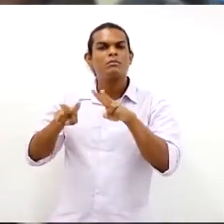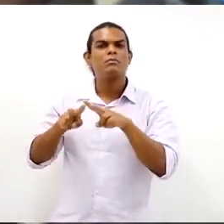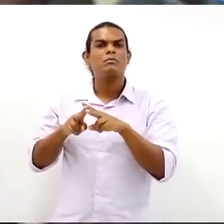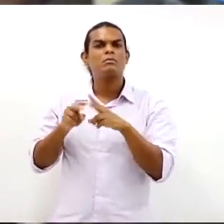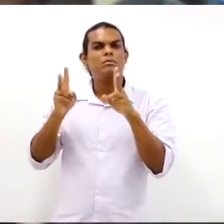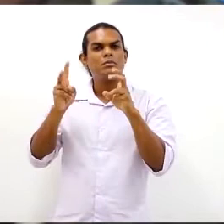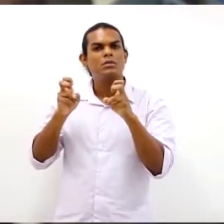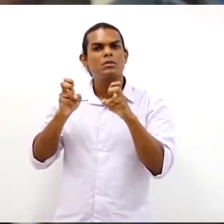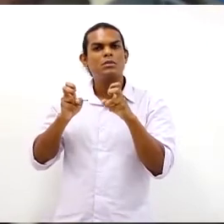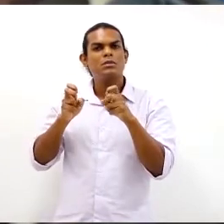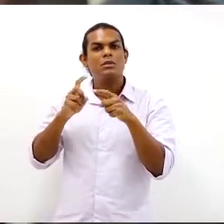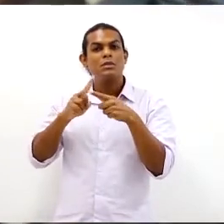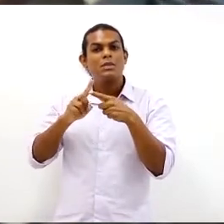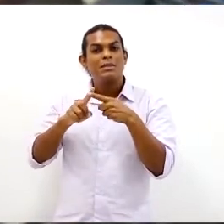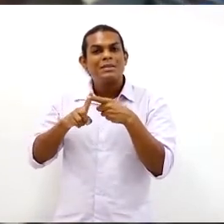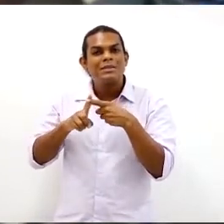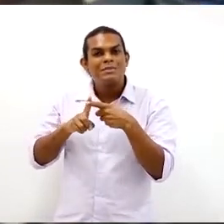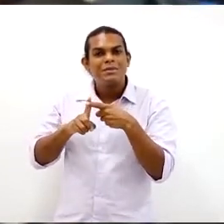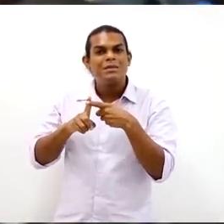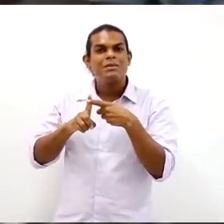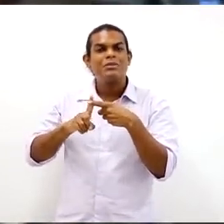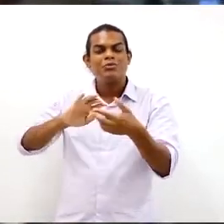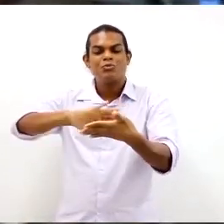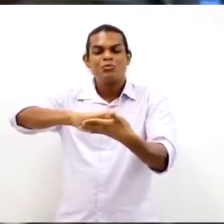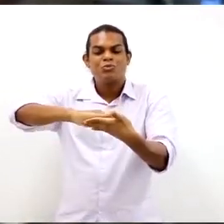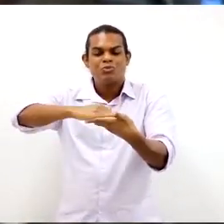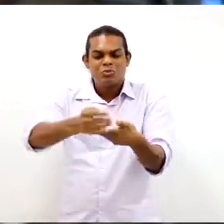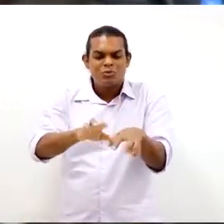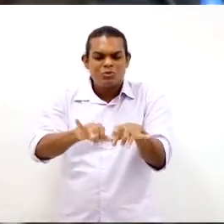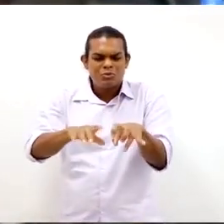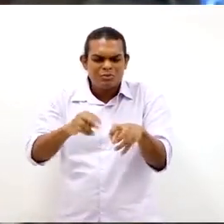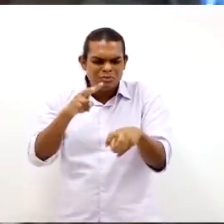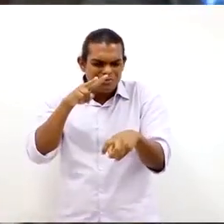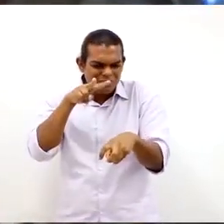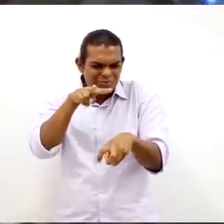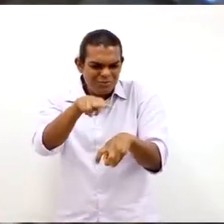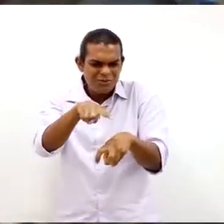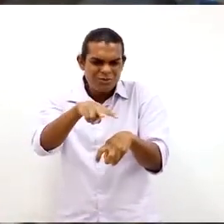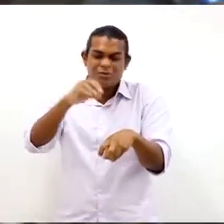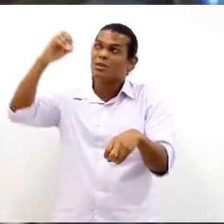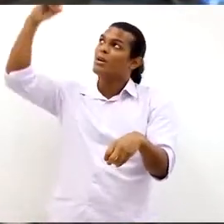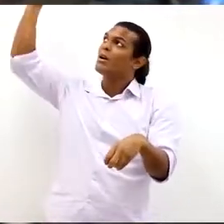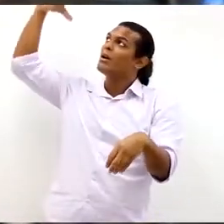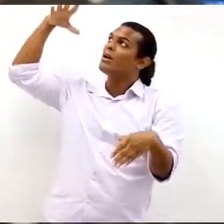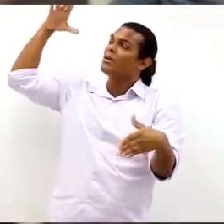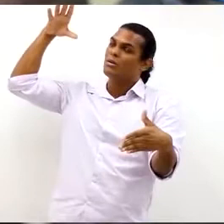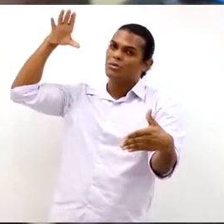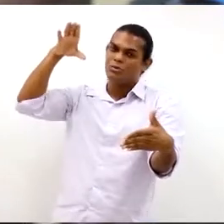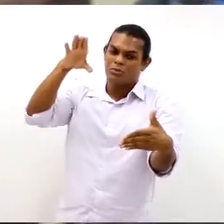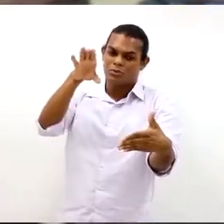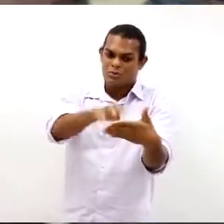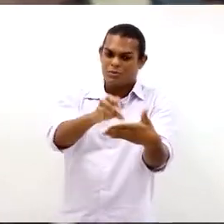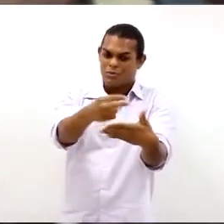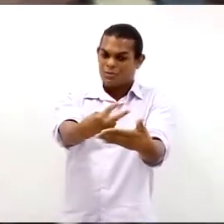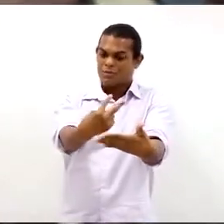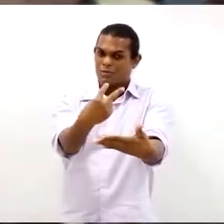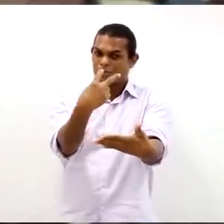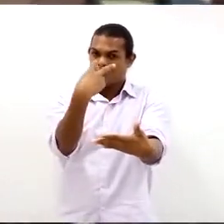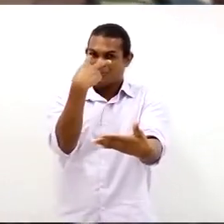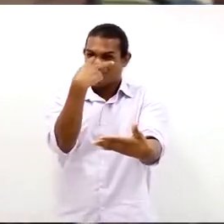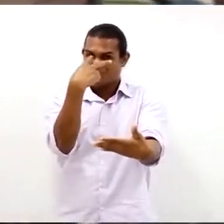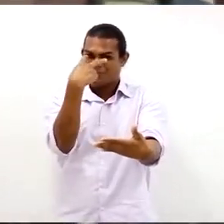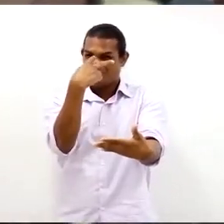reflexo, está havendo uma interferência no trabalho do trabalhador. Veja que você encontra uma imagem por trás da tela que o trabalhador está